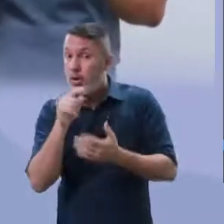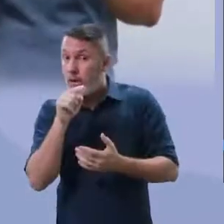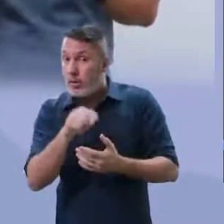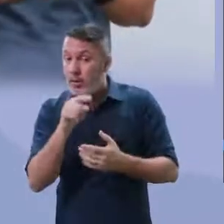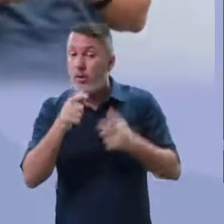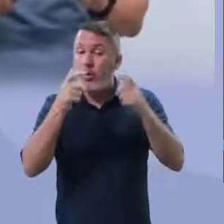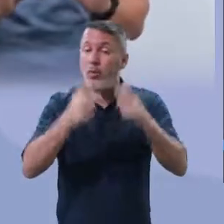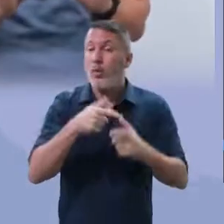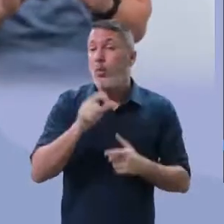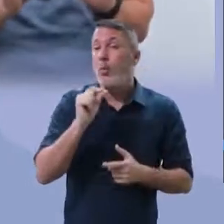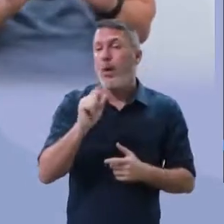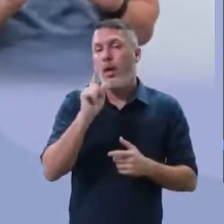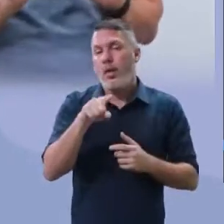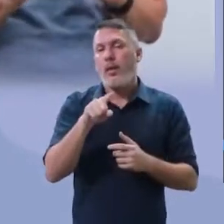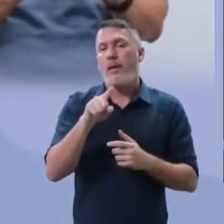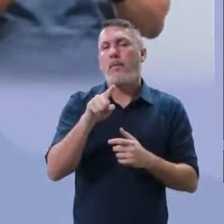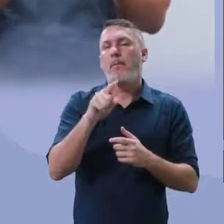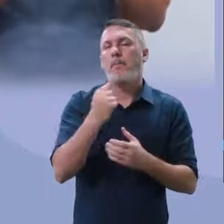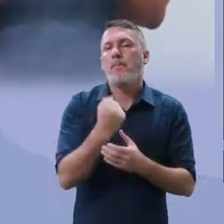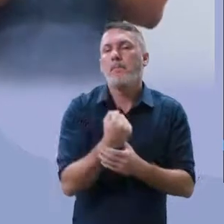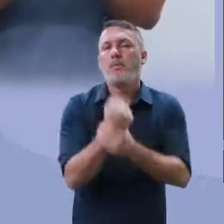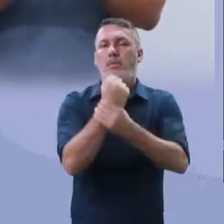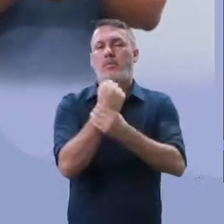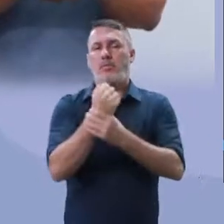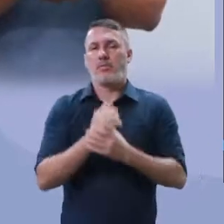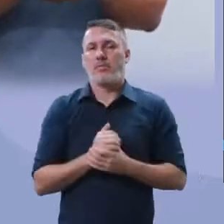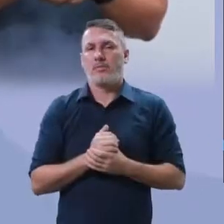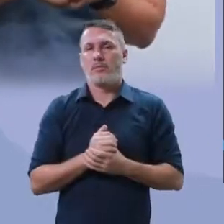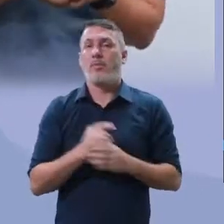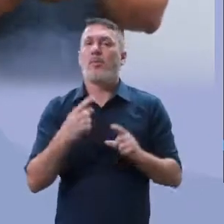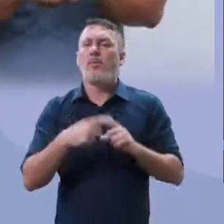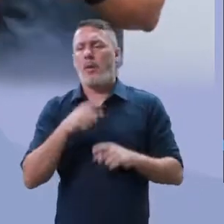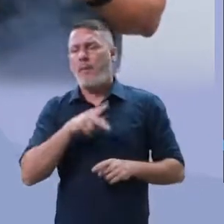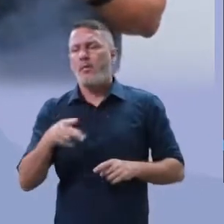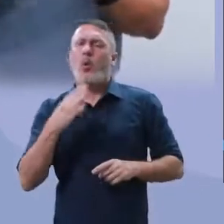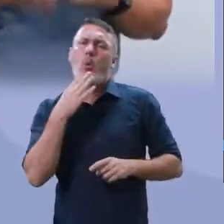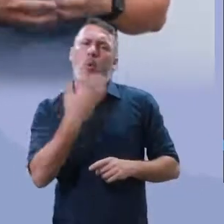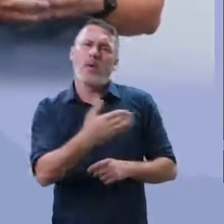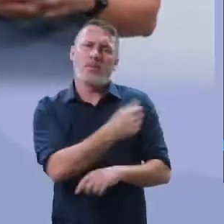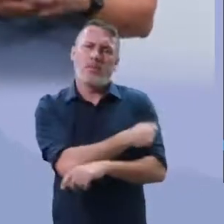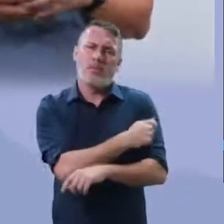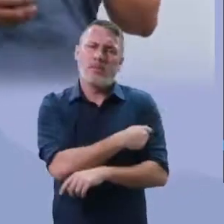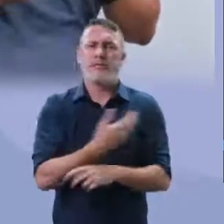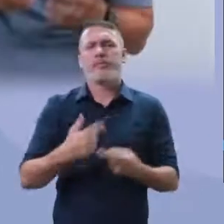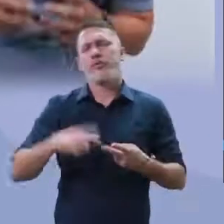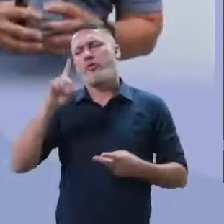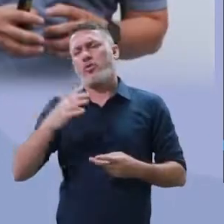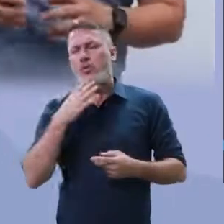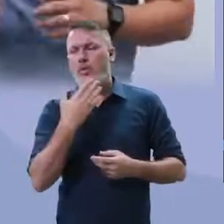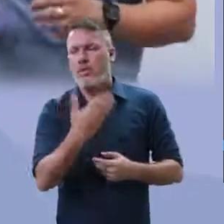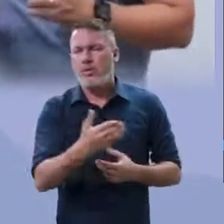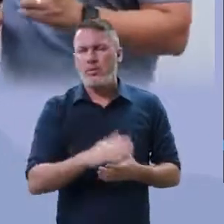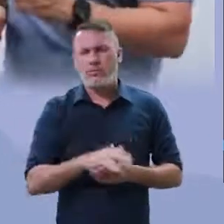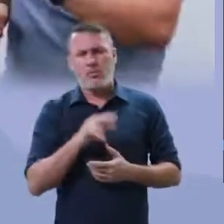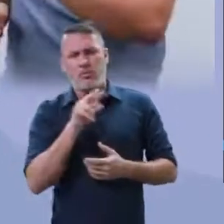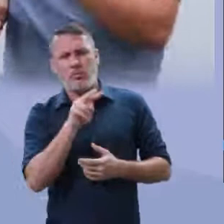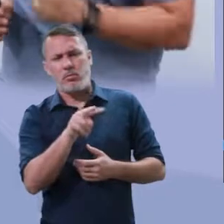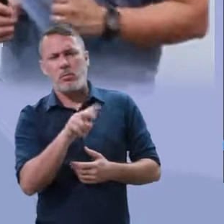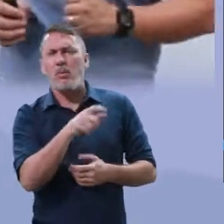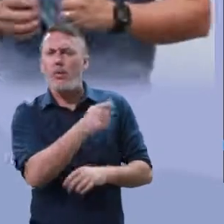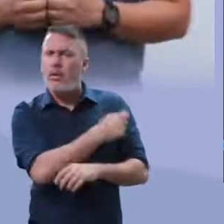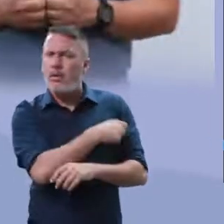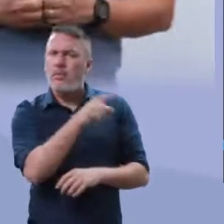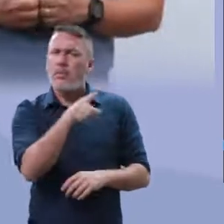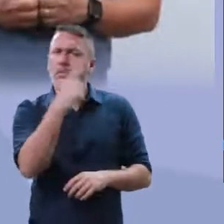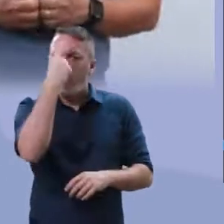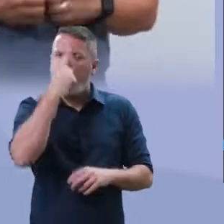escola, ela é uma forma de proteção, porque o professor conhece o aluno, o diretor, ali, olha, o